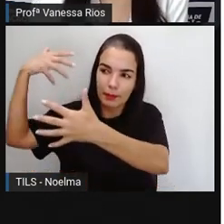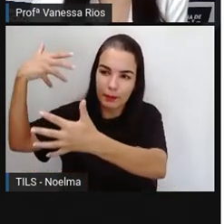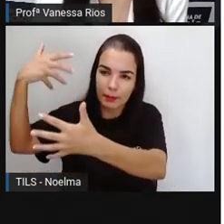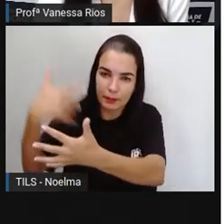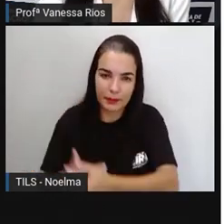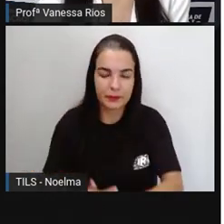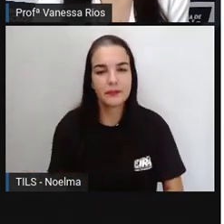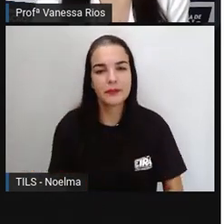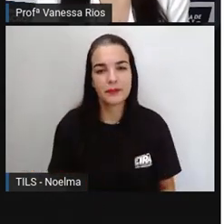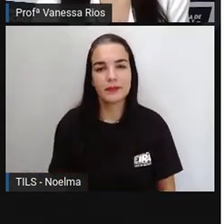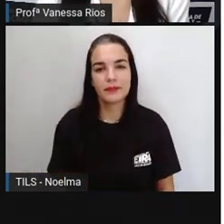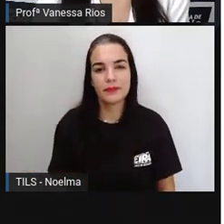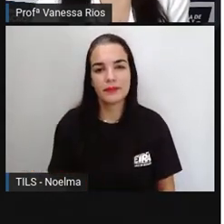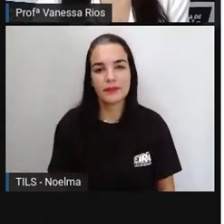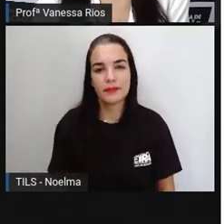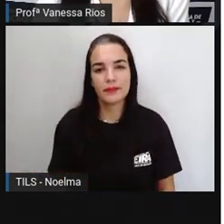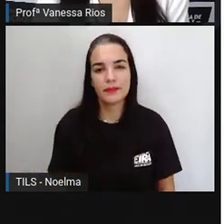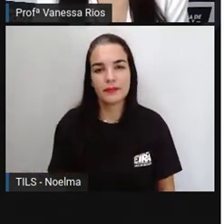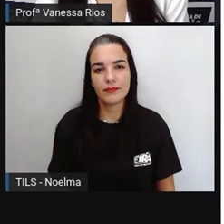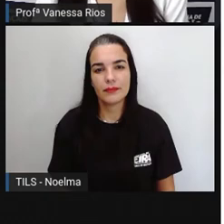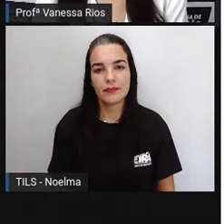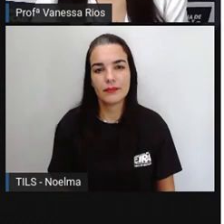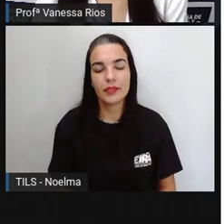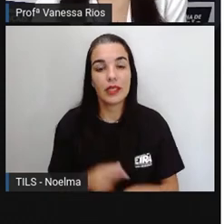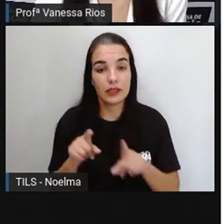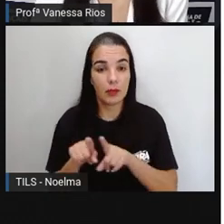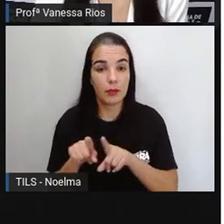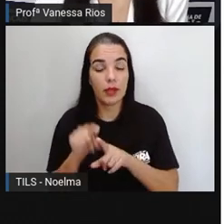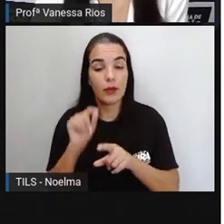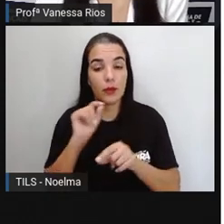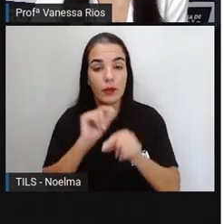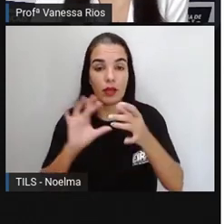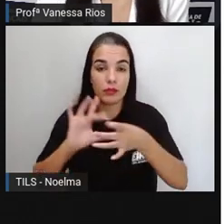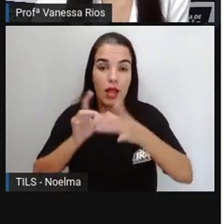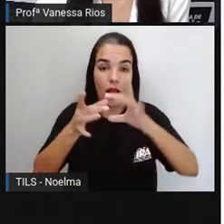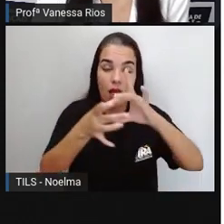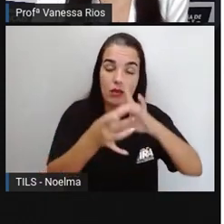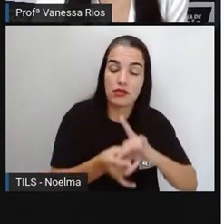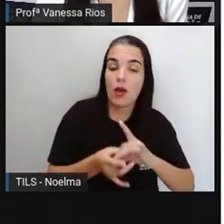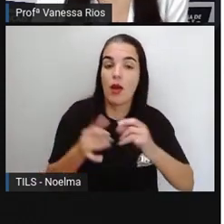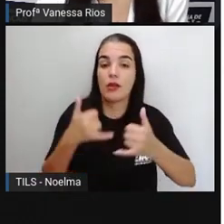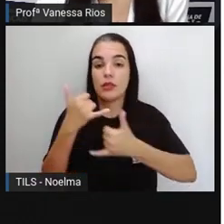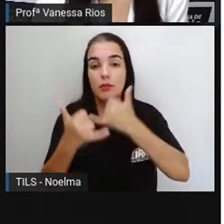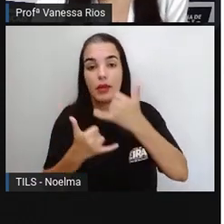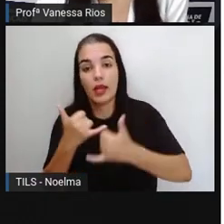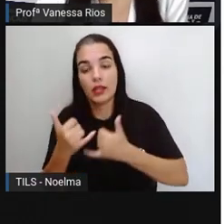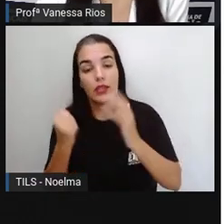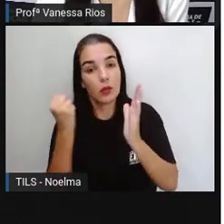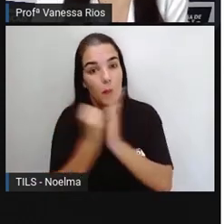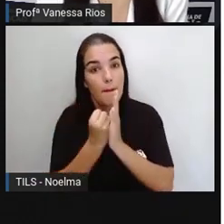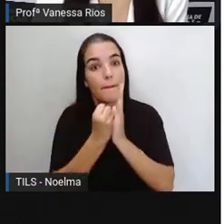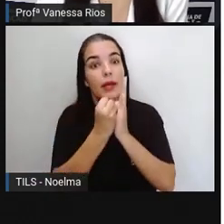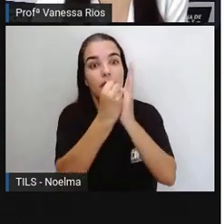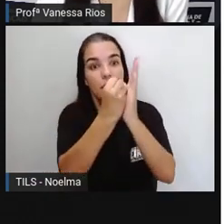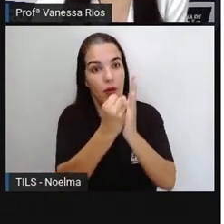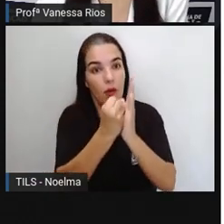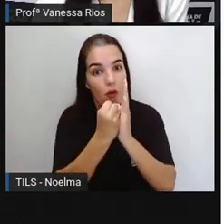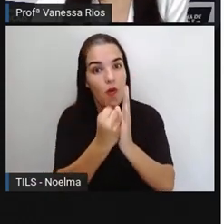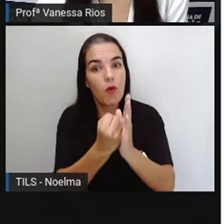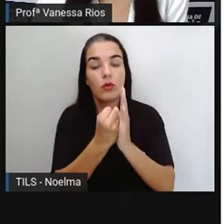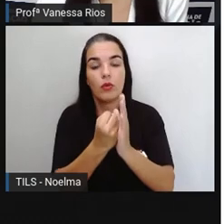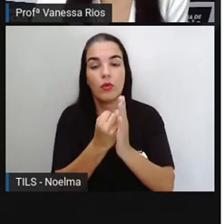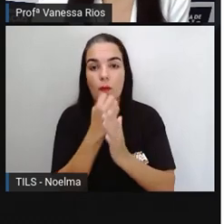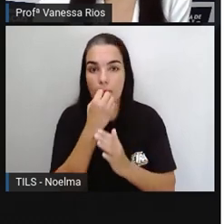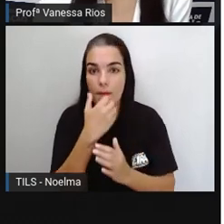tempo. e fazer com isso a relação das brincadeiras como patrimônio, as brincadeiras como